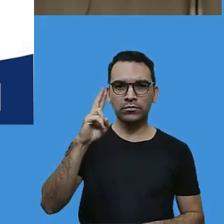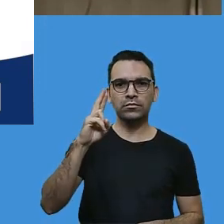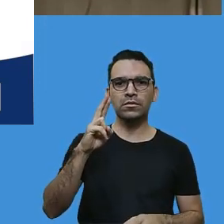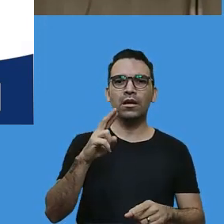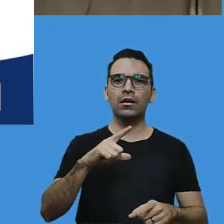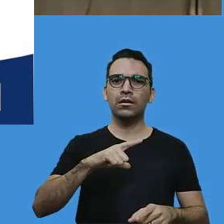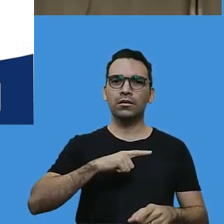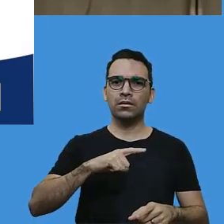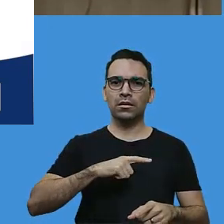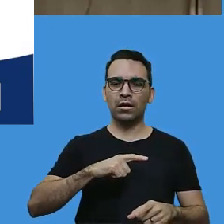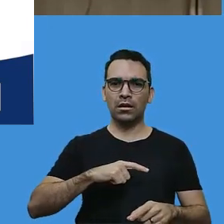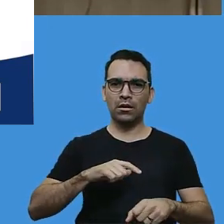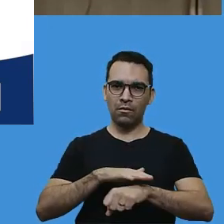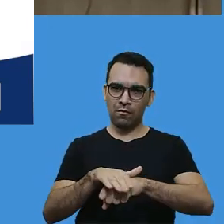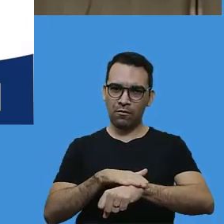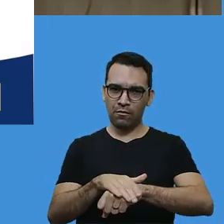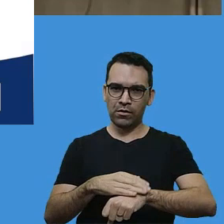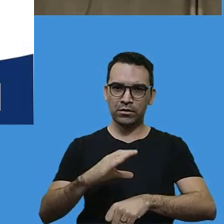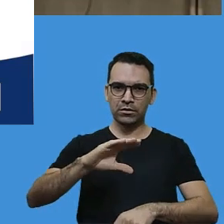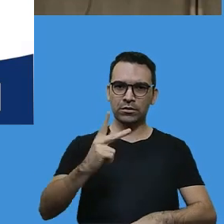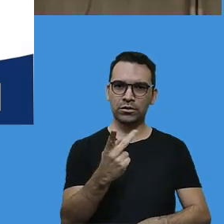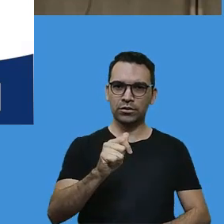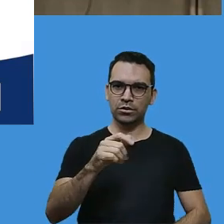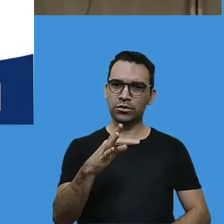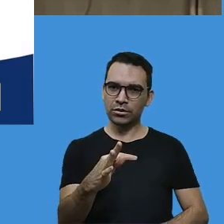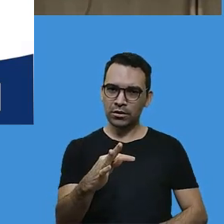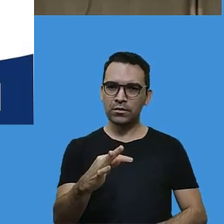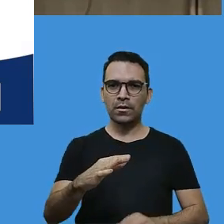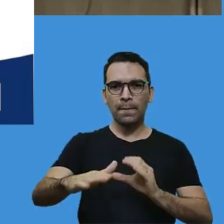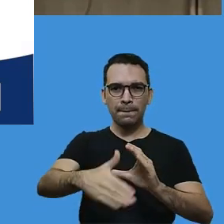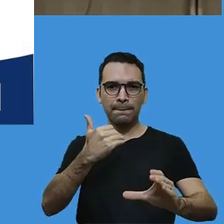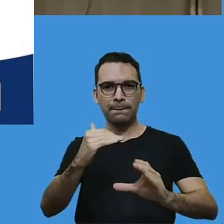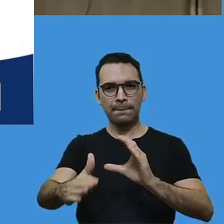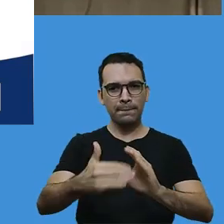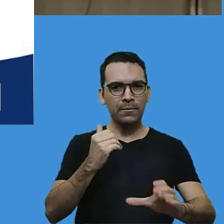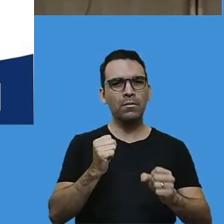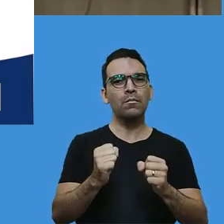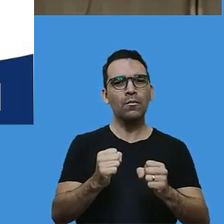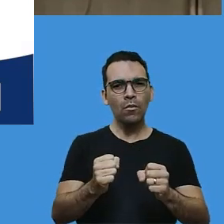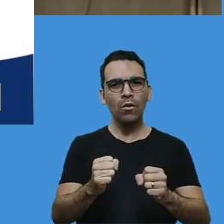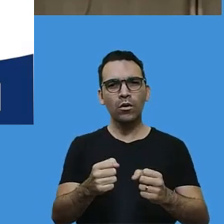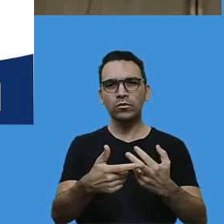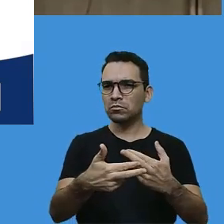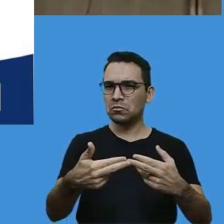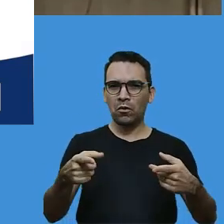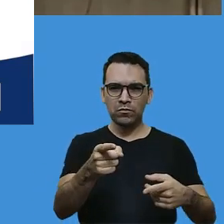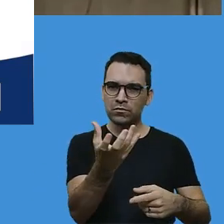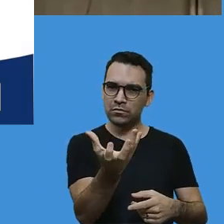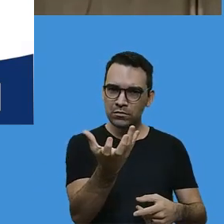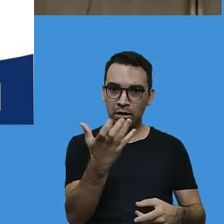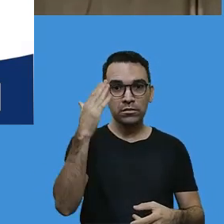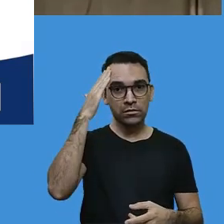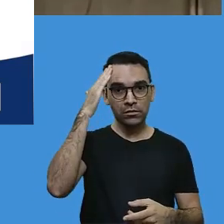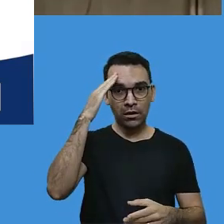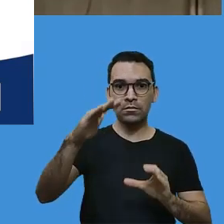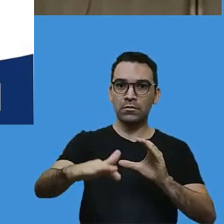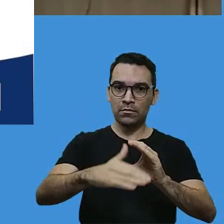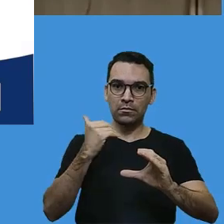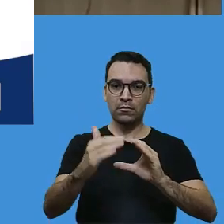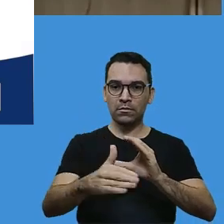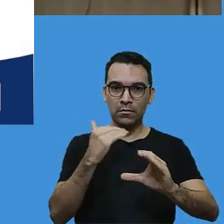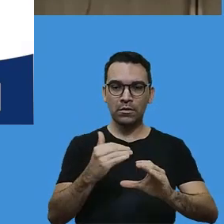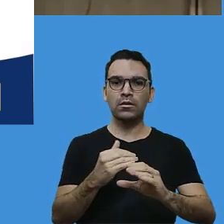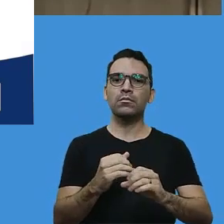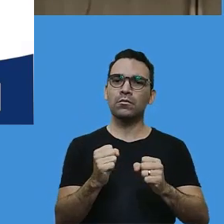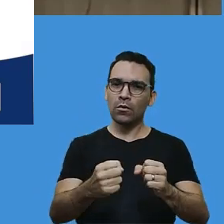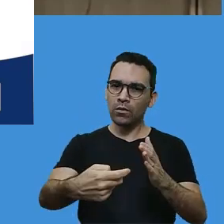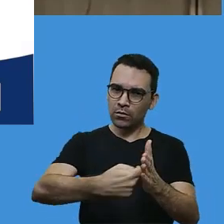aberto, então vocês podem interagir lá, colocar as dúvidas e as impressões de vocês a respeito